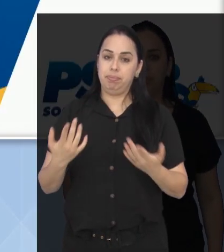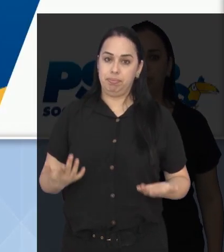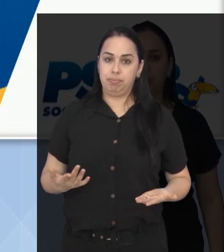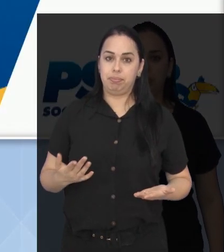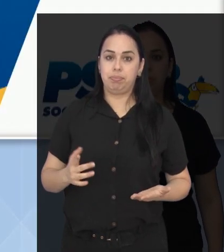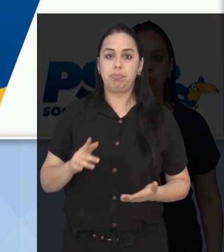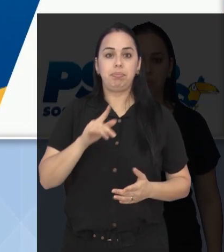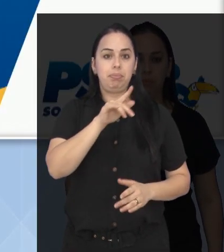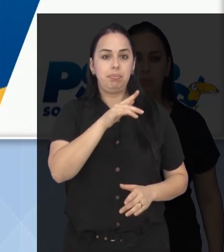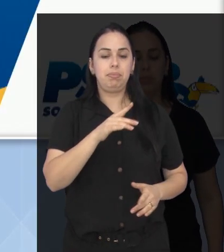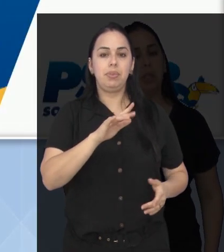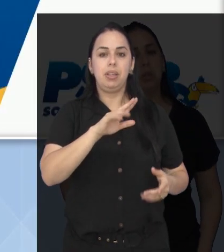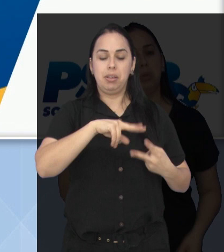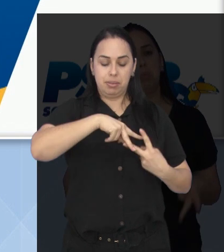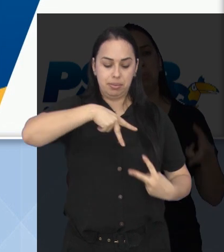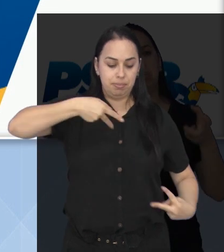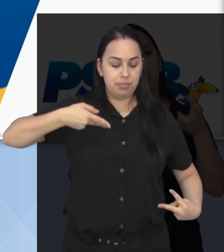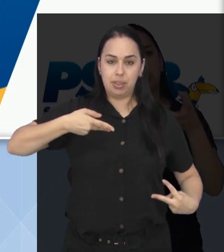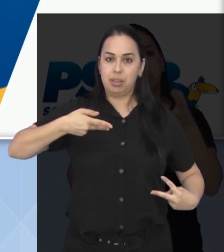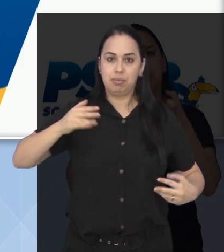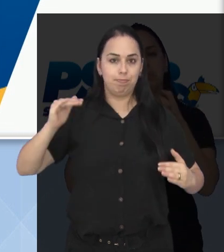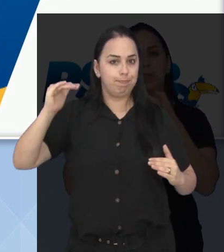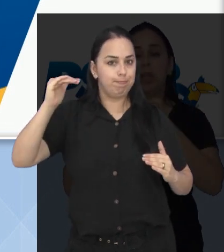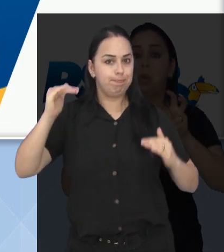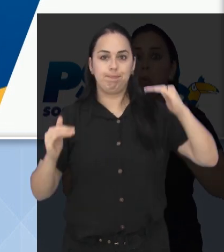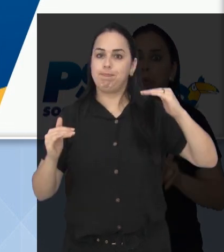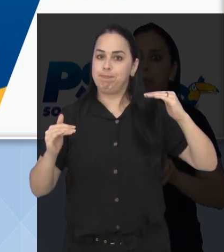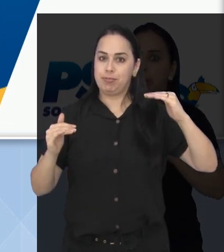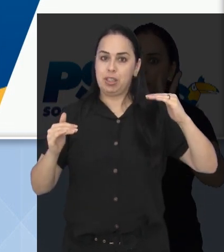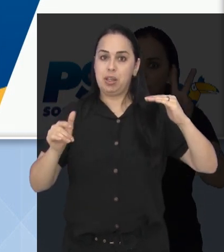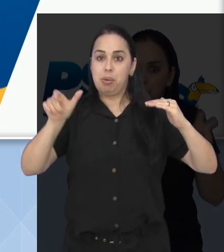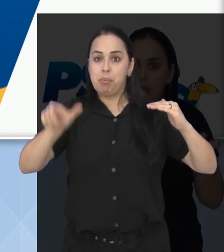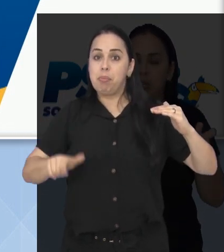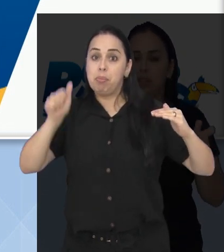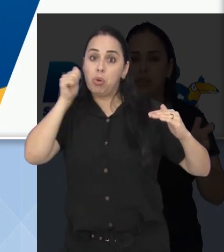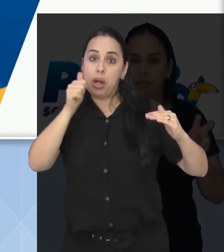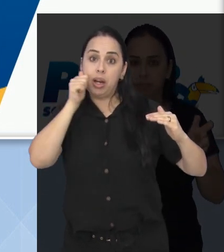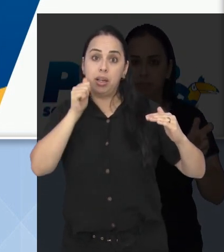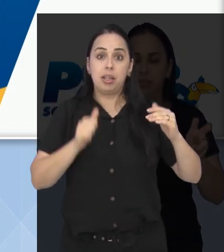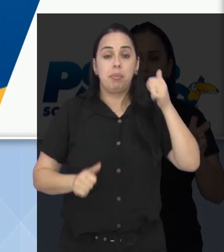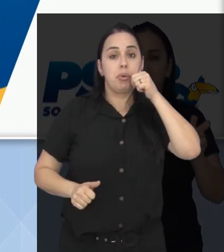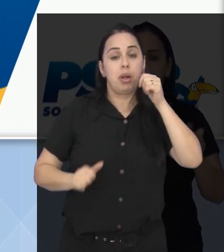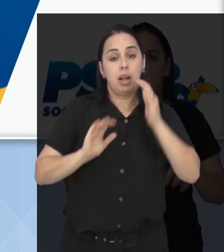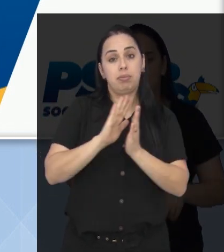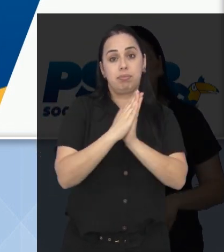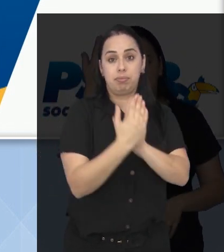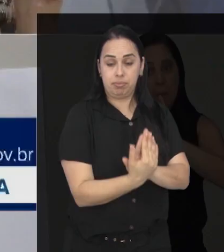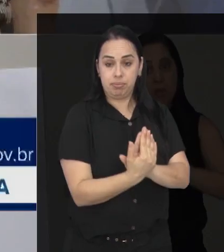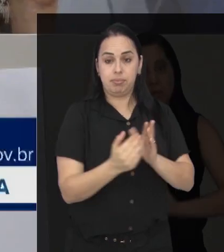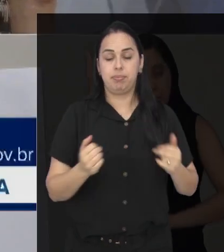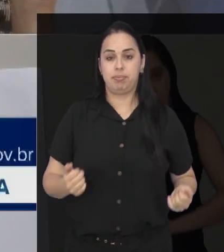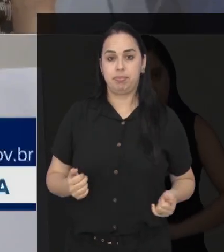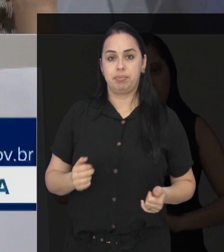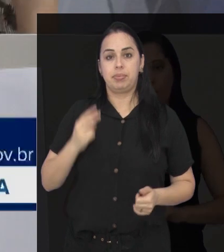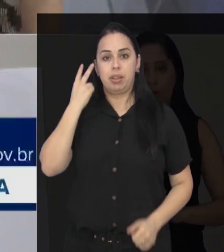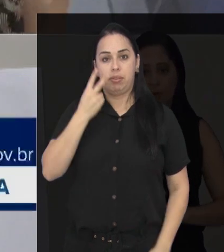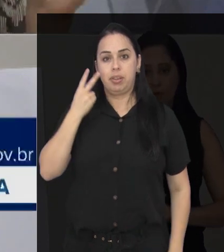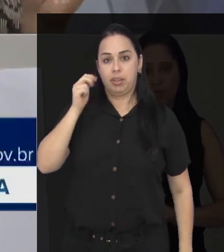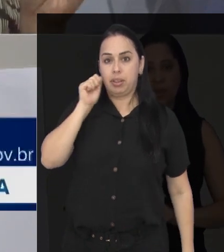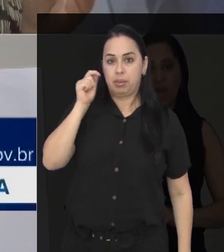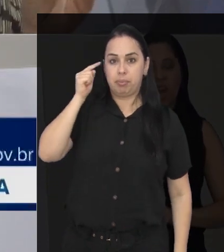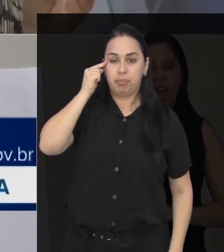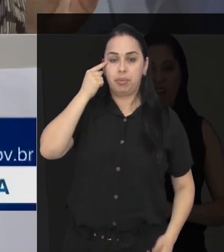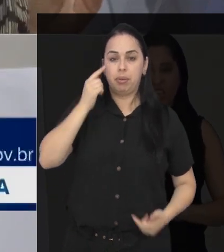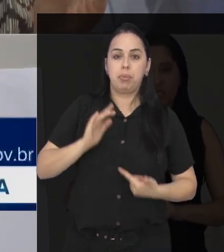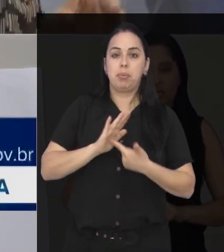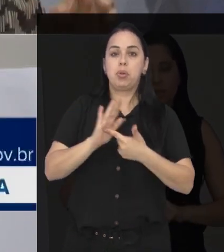com o parlamentar, há diferenças genéticas que tornam injusta a competição de mulheres e mulheres trans. A vereadora Amélia Naomi